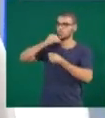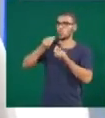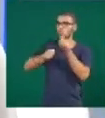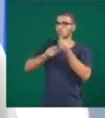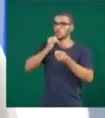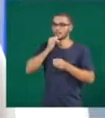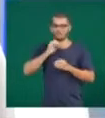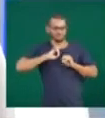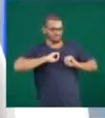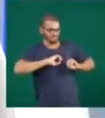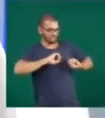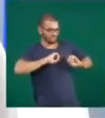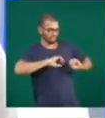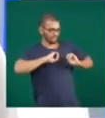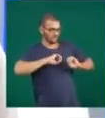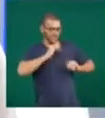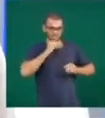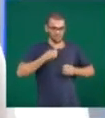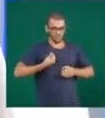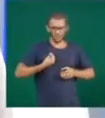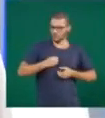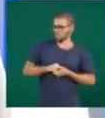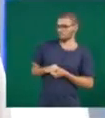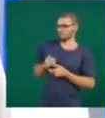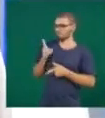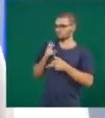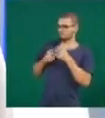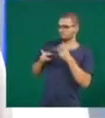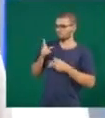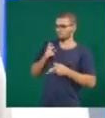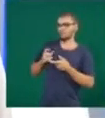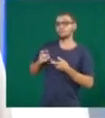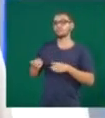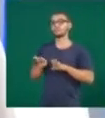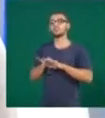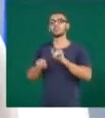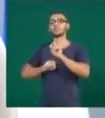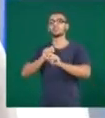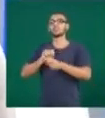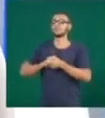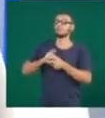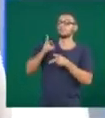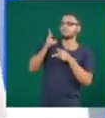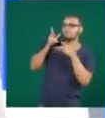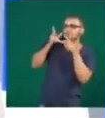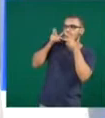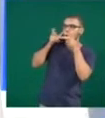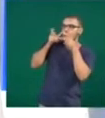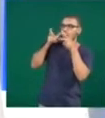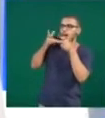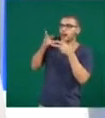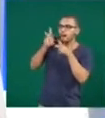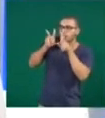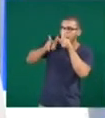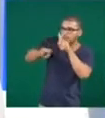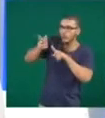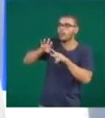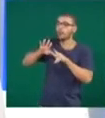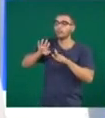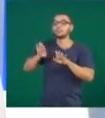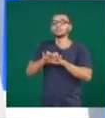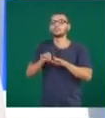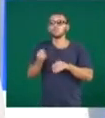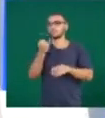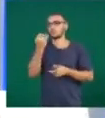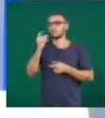são passados para ela, por tudo aquilo que ela vivencia, por tudo aquilo que ela visualiza, né? E é muito importante